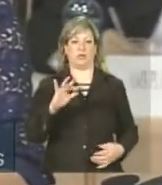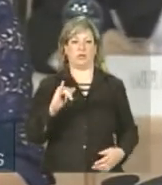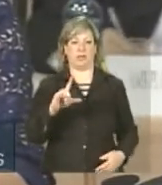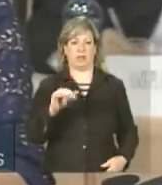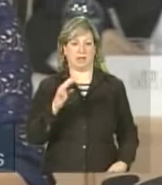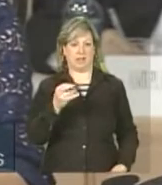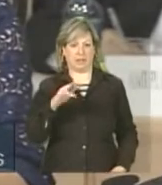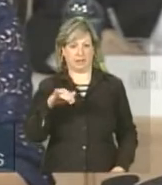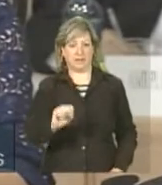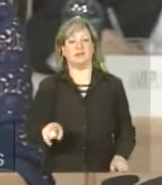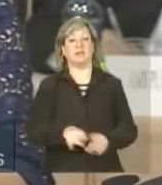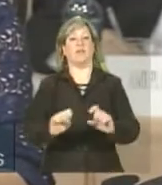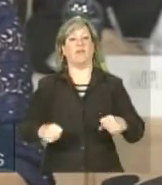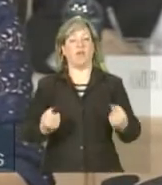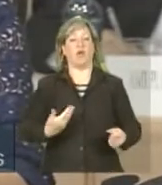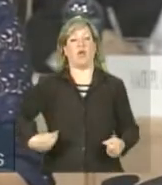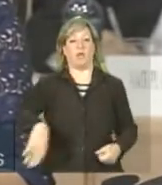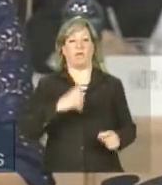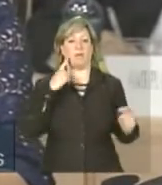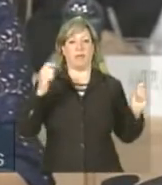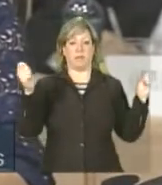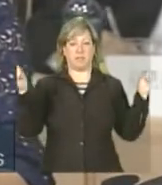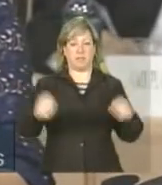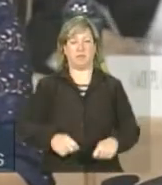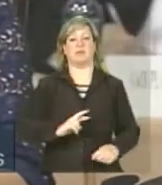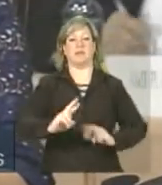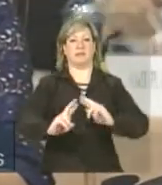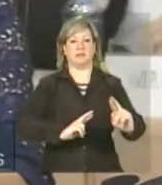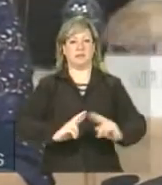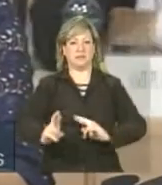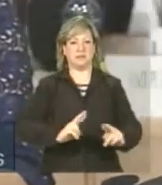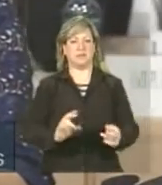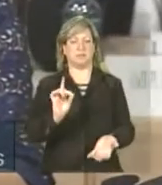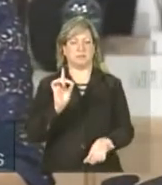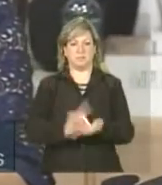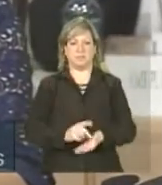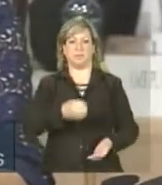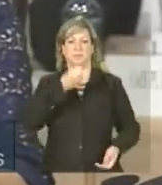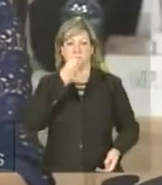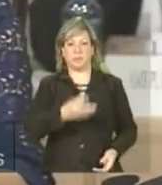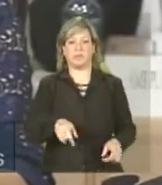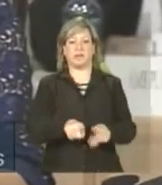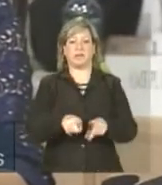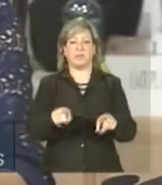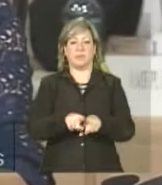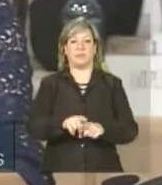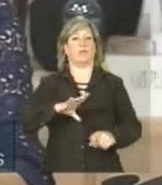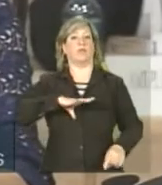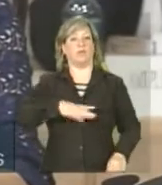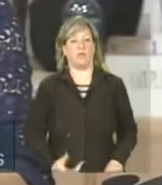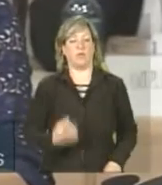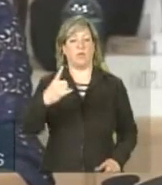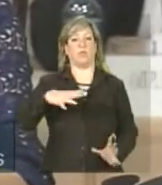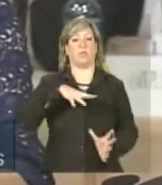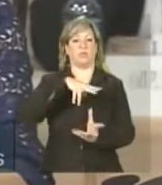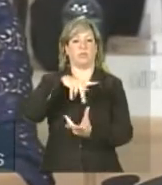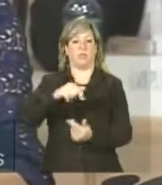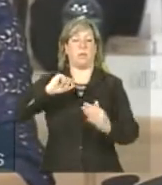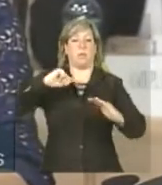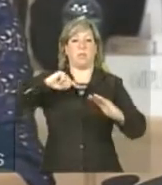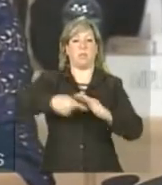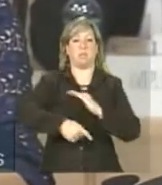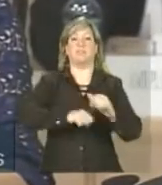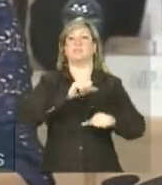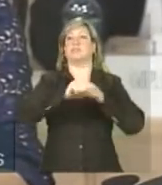nossa capacidade de responder de modo eficaz aos desafios de um mundo em profunda